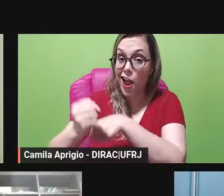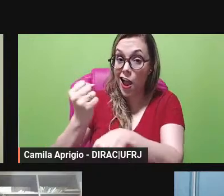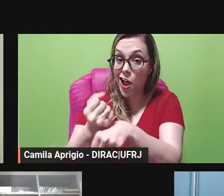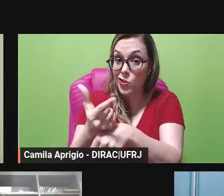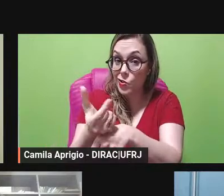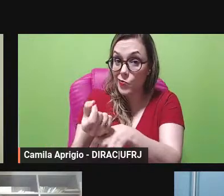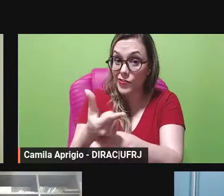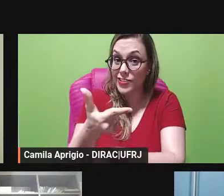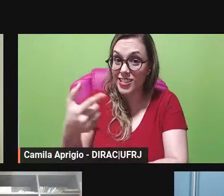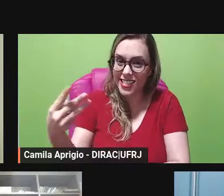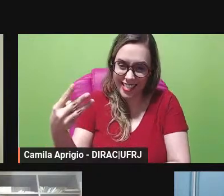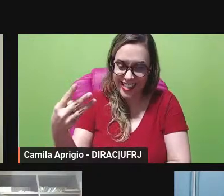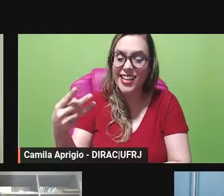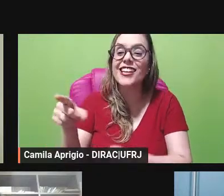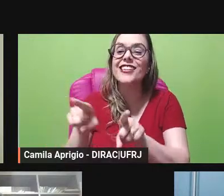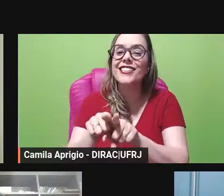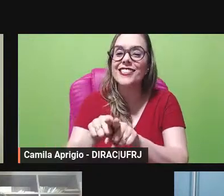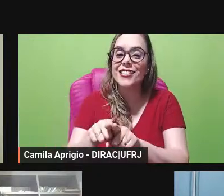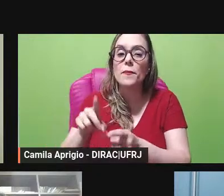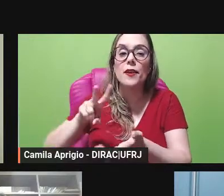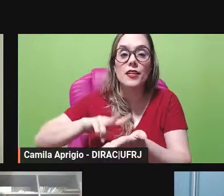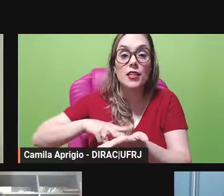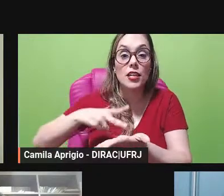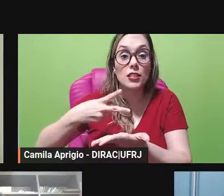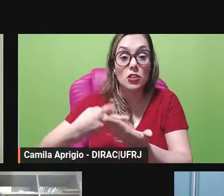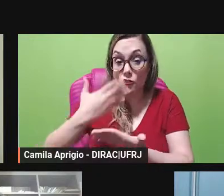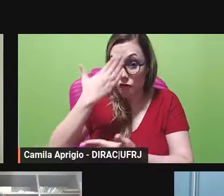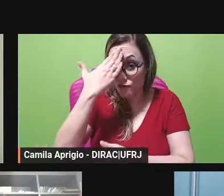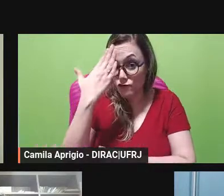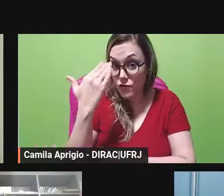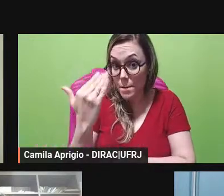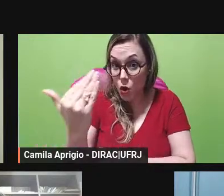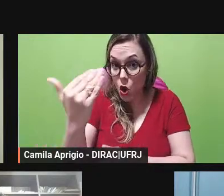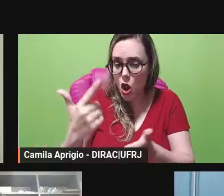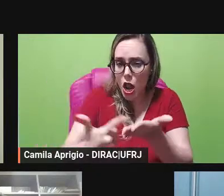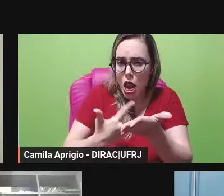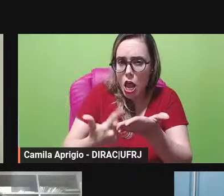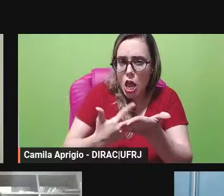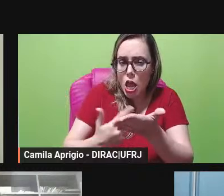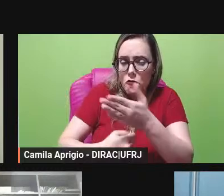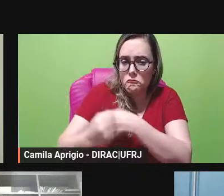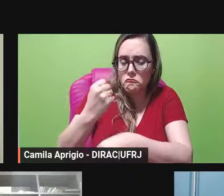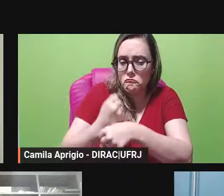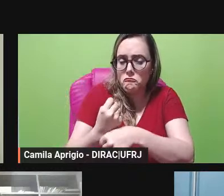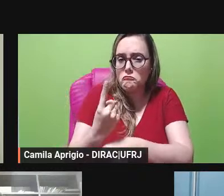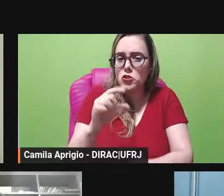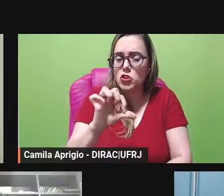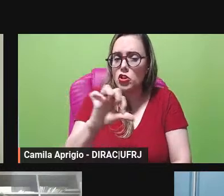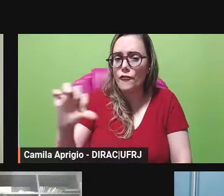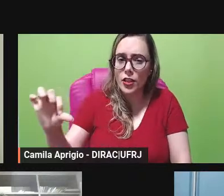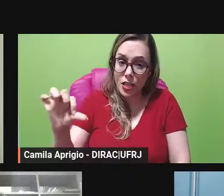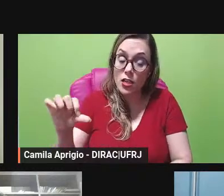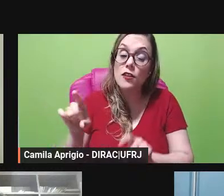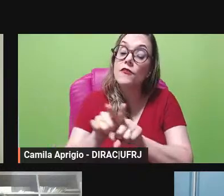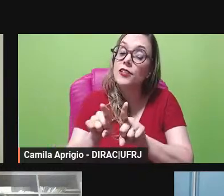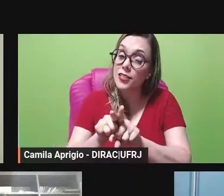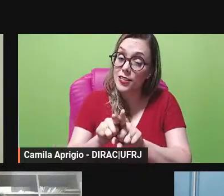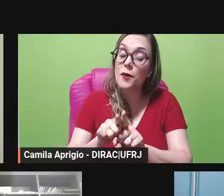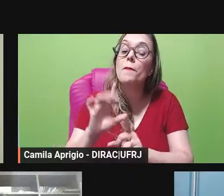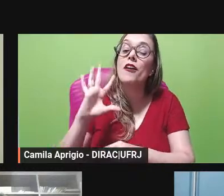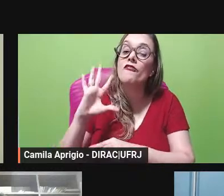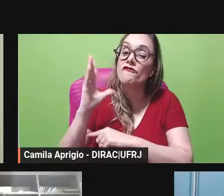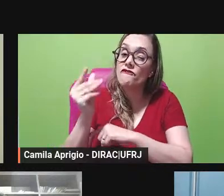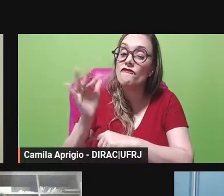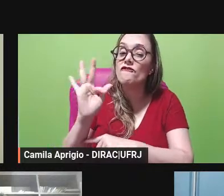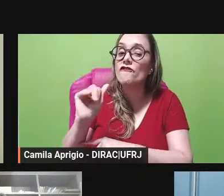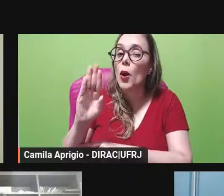mortos de Luciano de Samosata publicado em 1999 e das fábulas de Esopo em